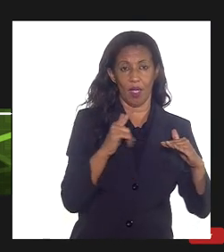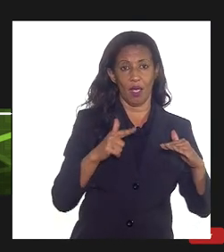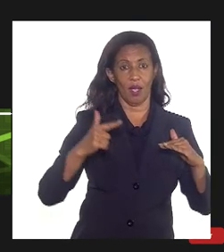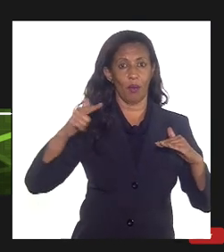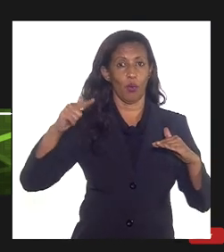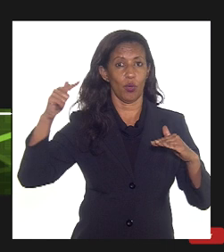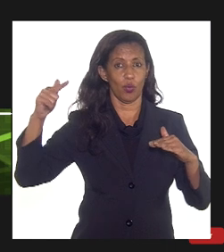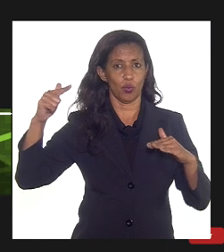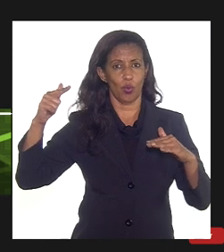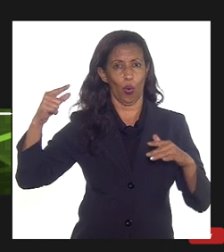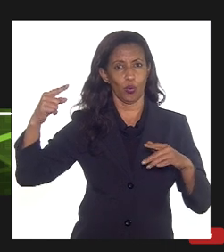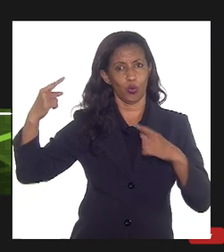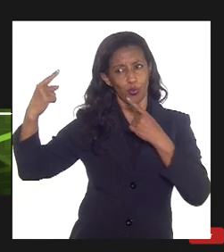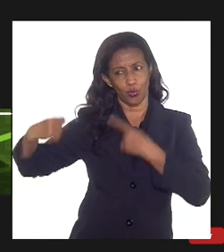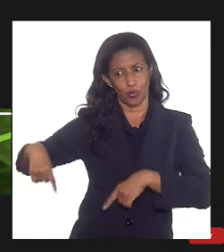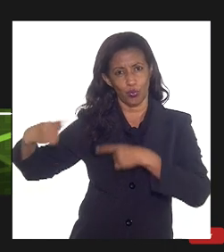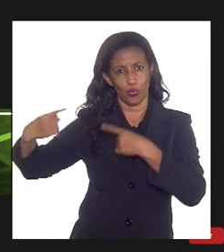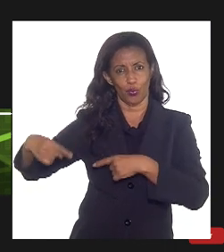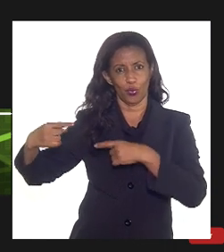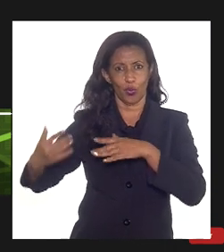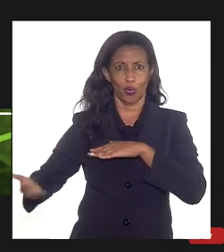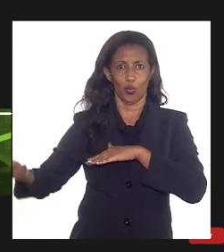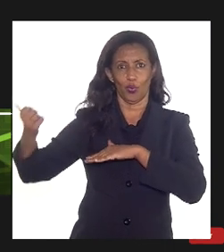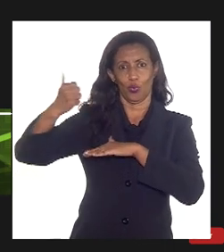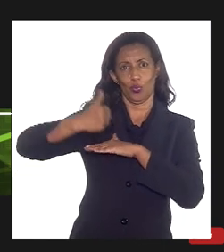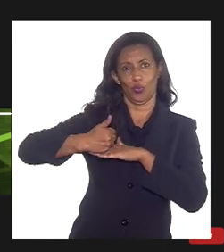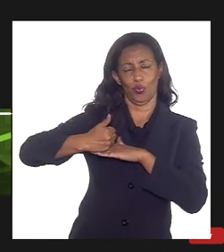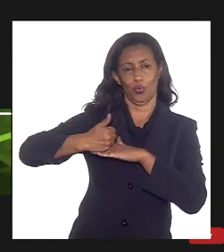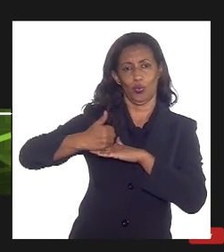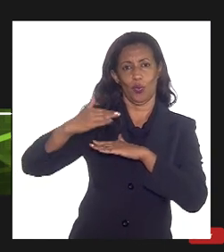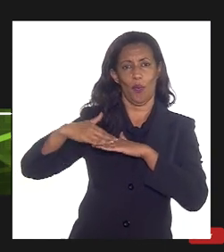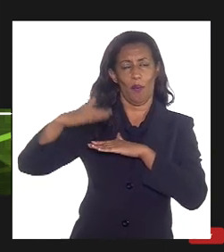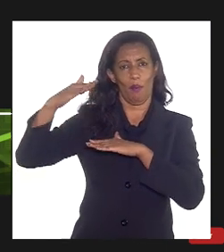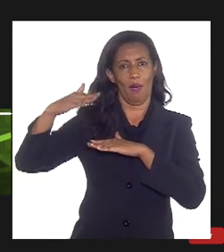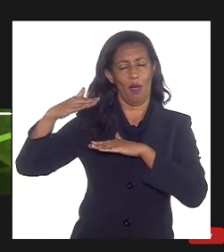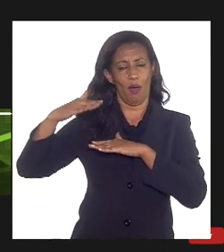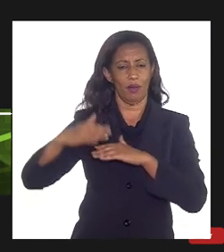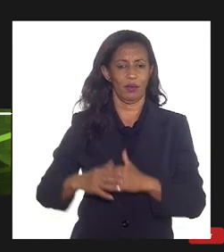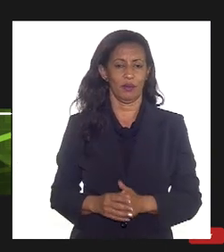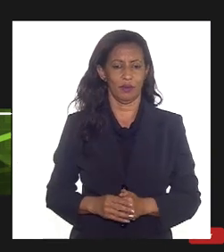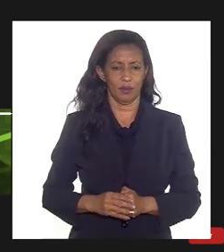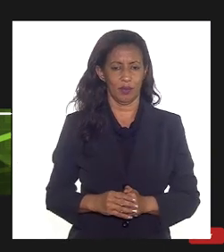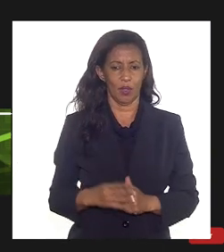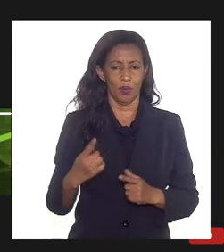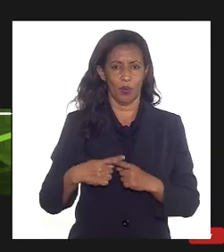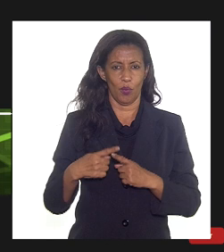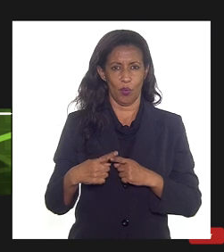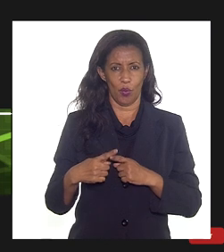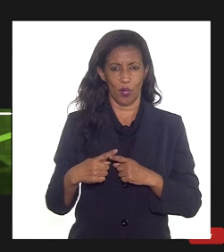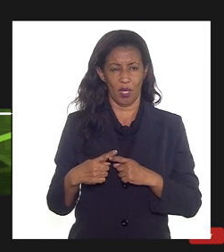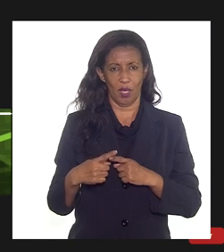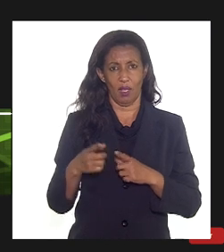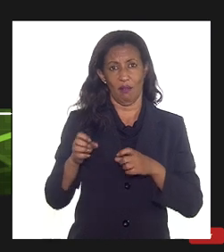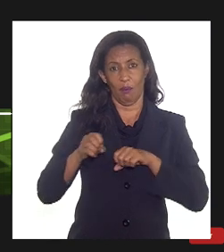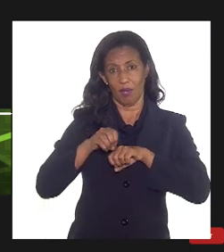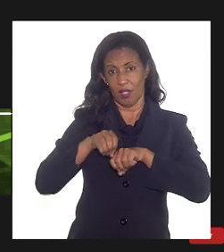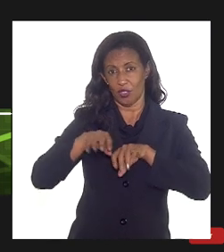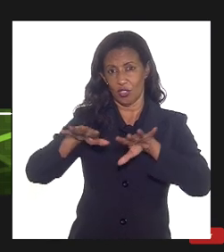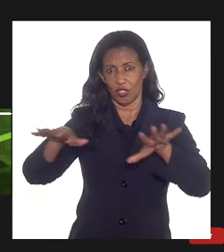componentes da precificação ocuparam uma parte maior do espaço porque distribuição e